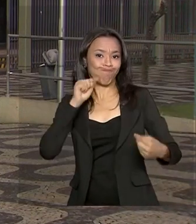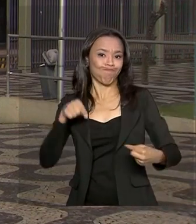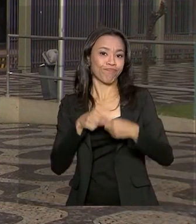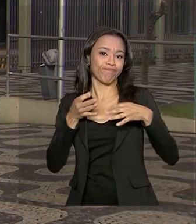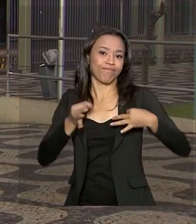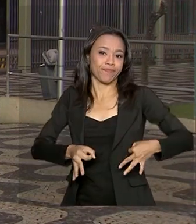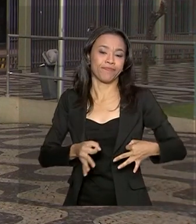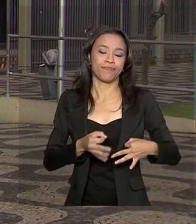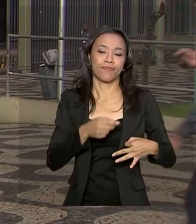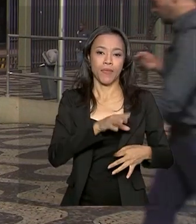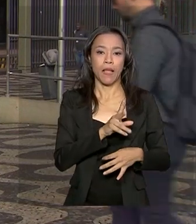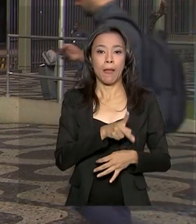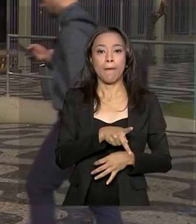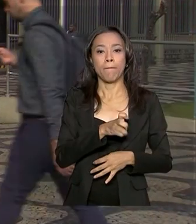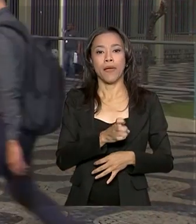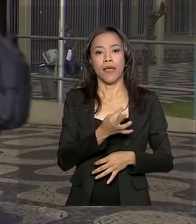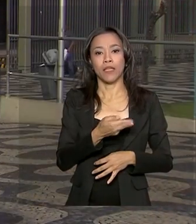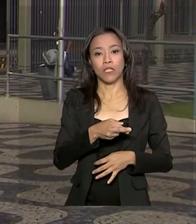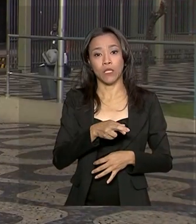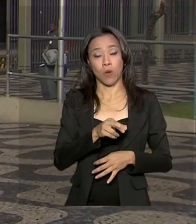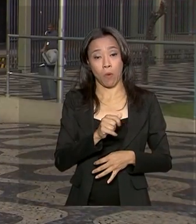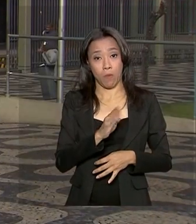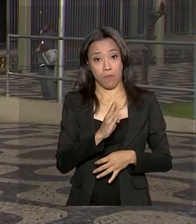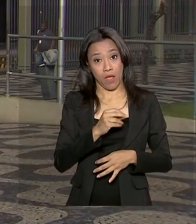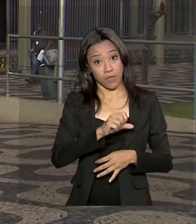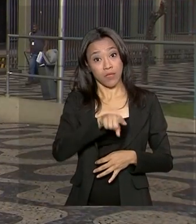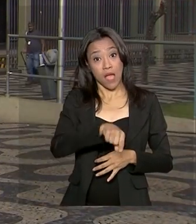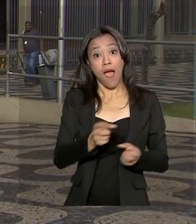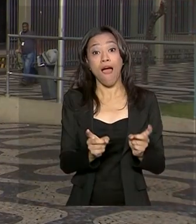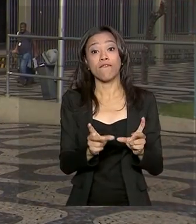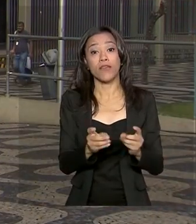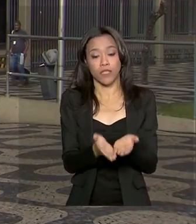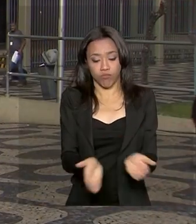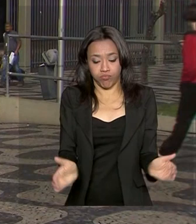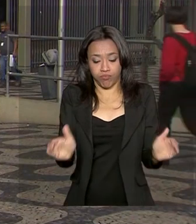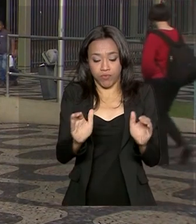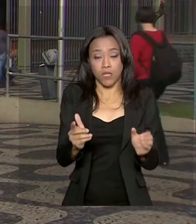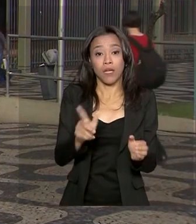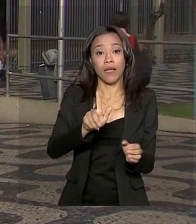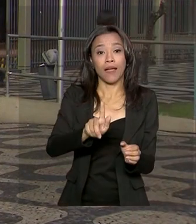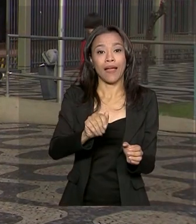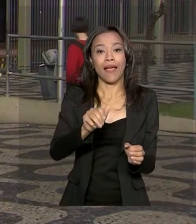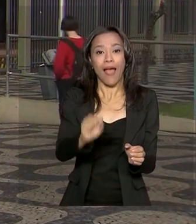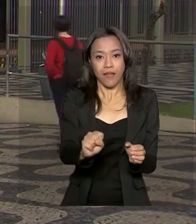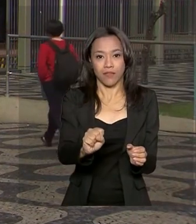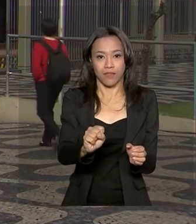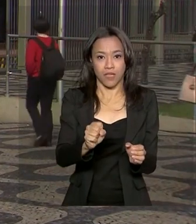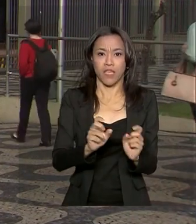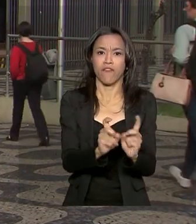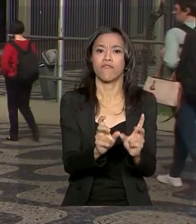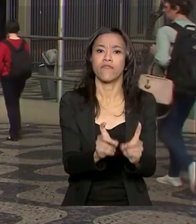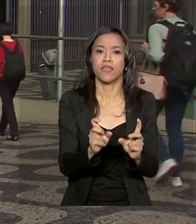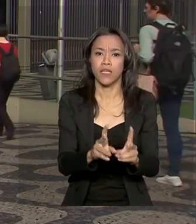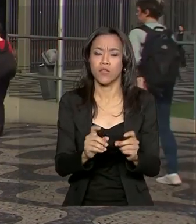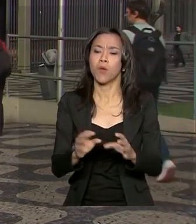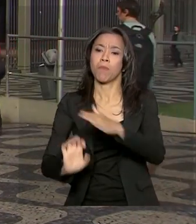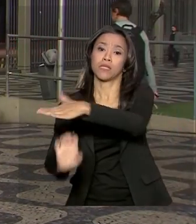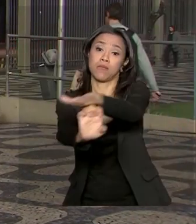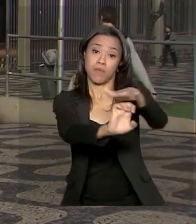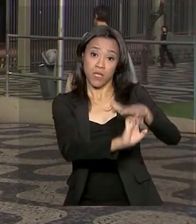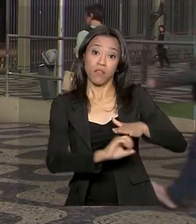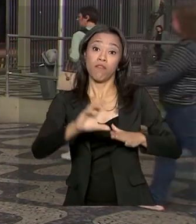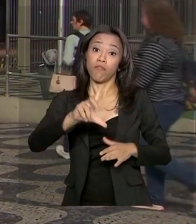que o preço médio de venda do botijão que é usado nas casas pela Petrobras às distribuidoras deve cair de R$ 26